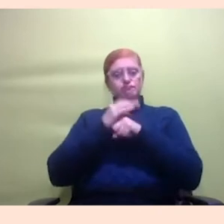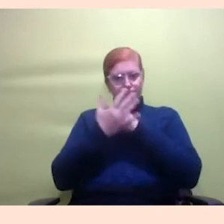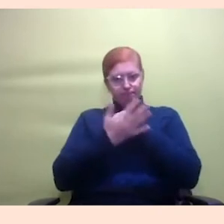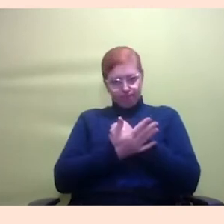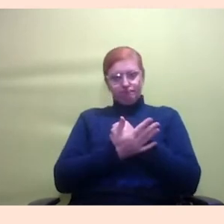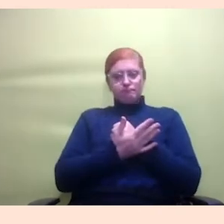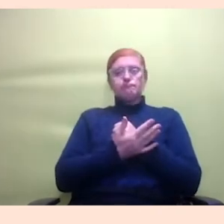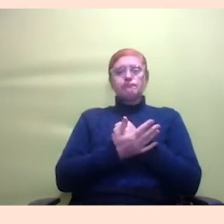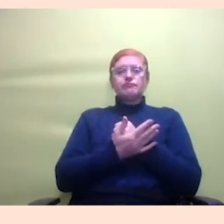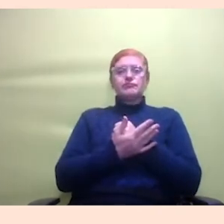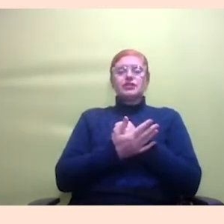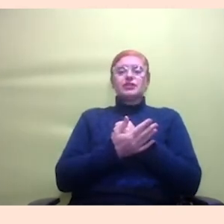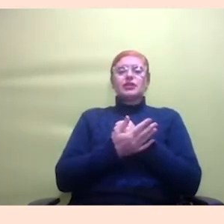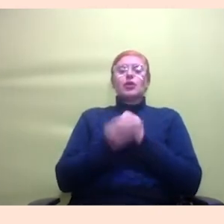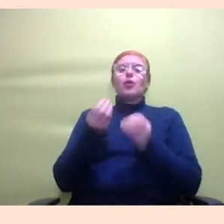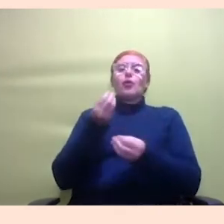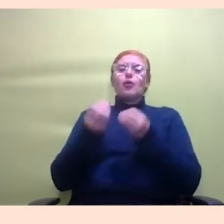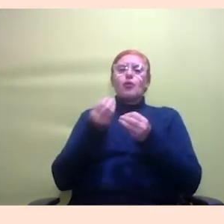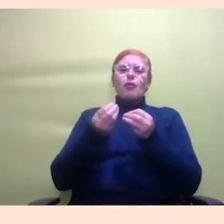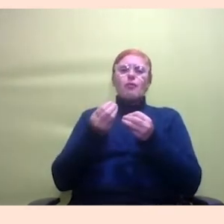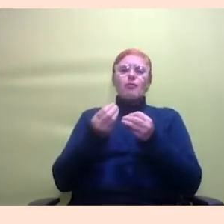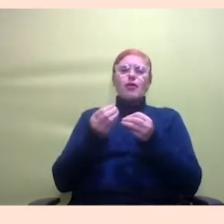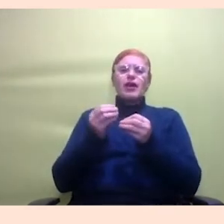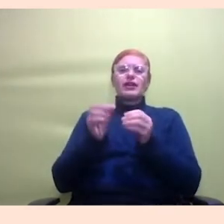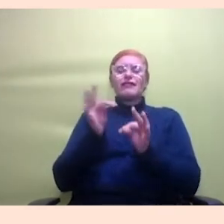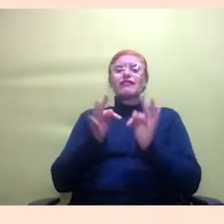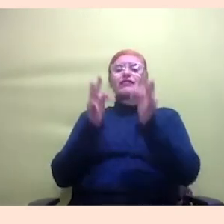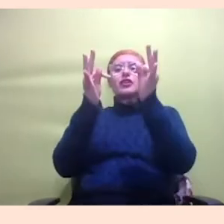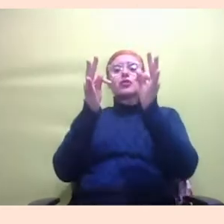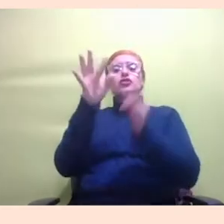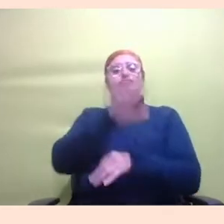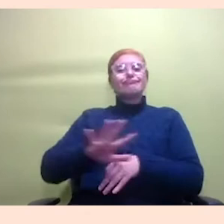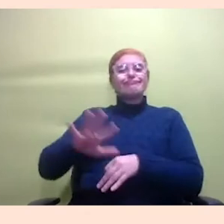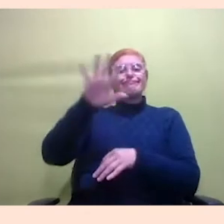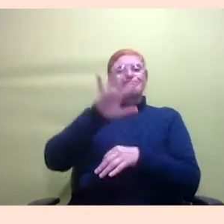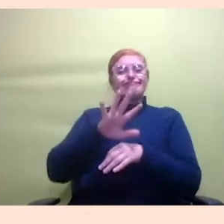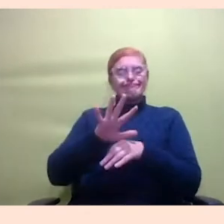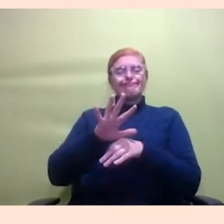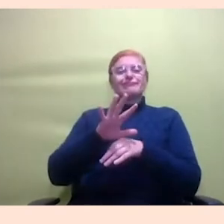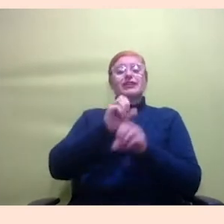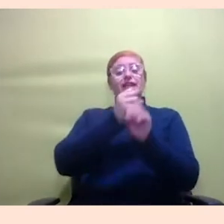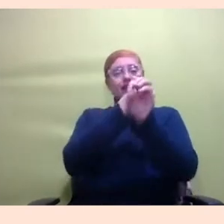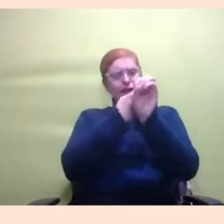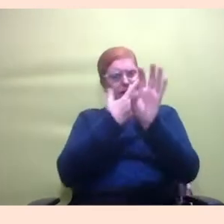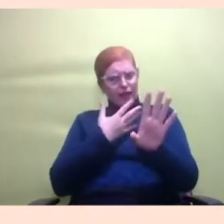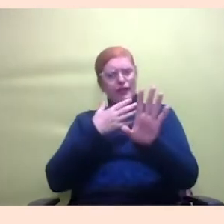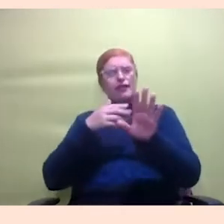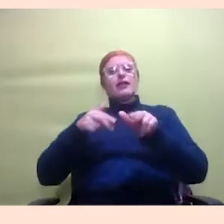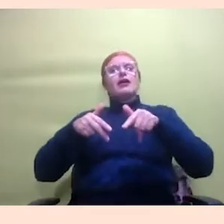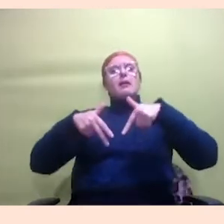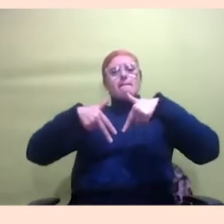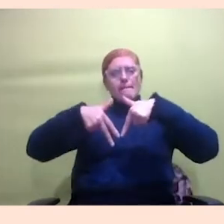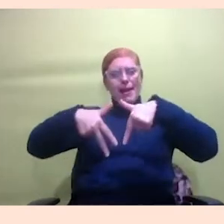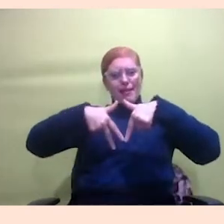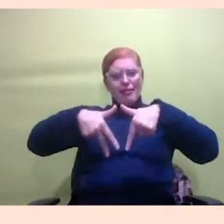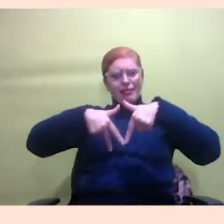virtual com frequência seja com atividades de EAD seja com a militância online nas redes sociais